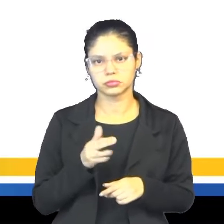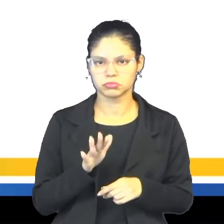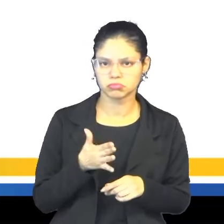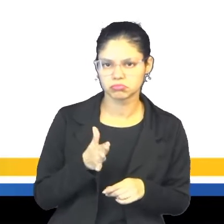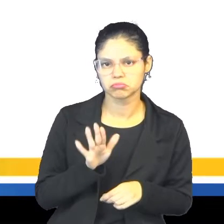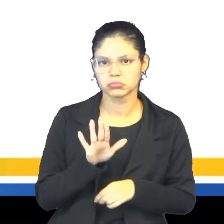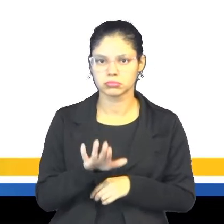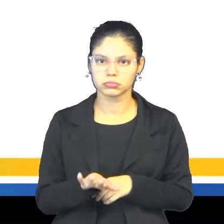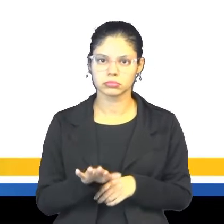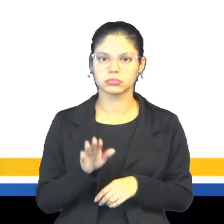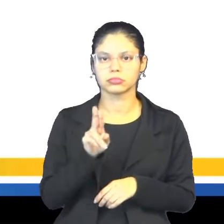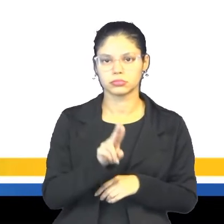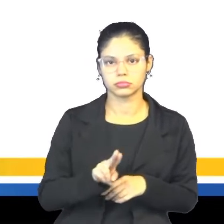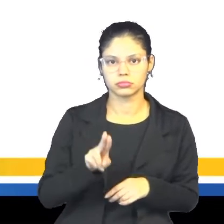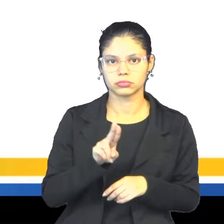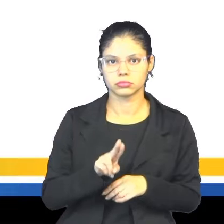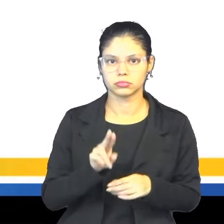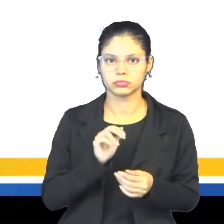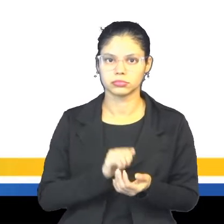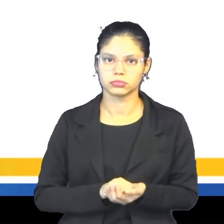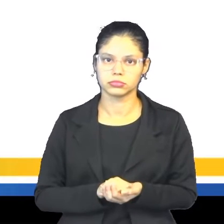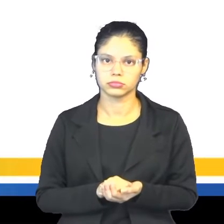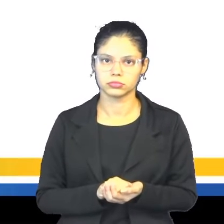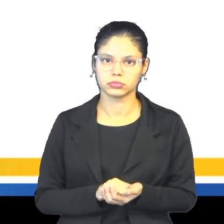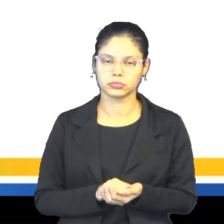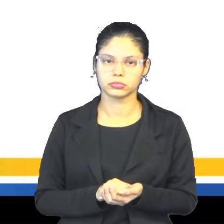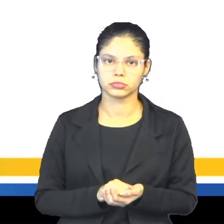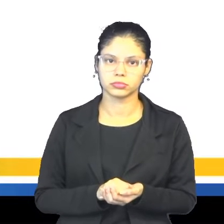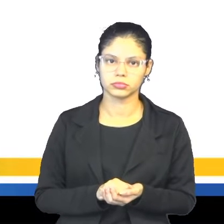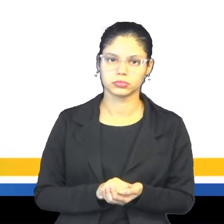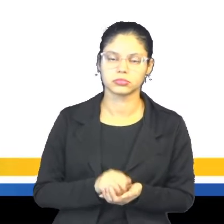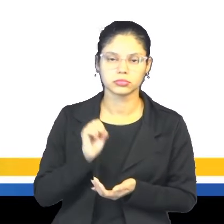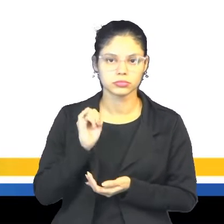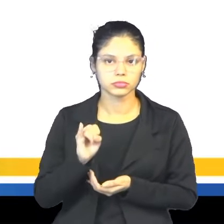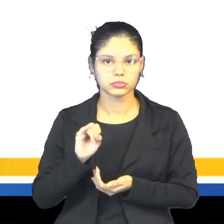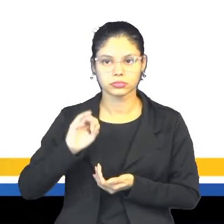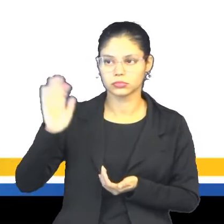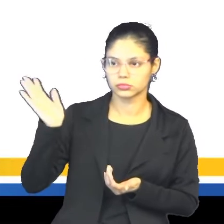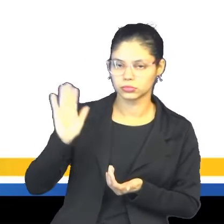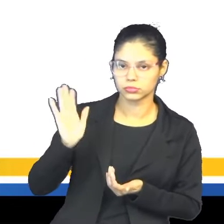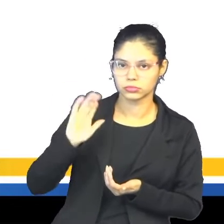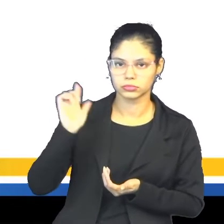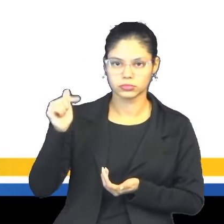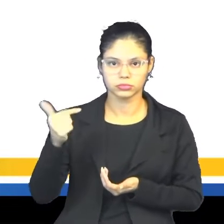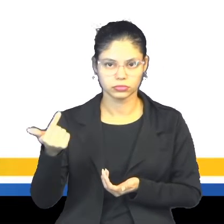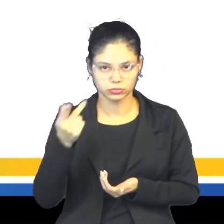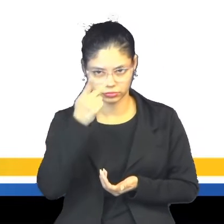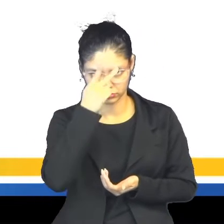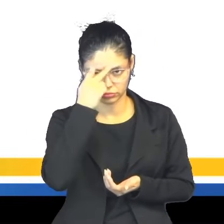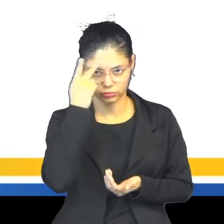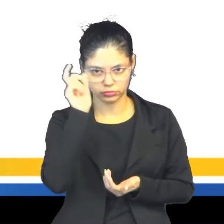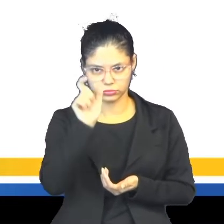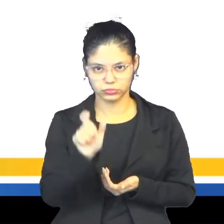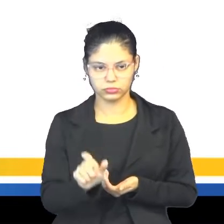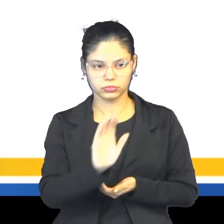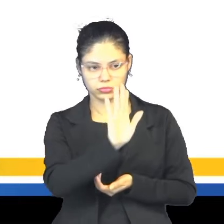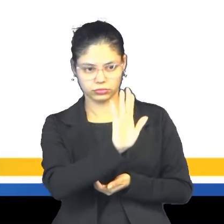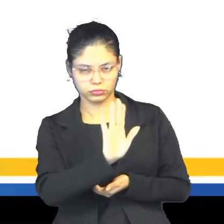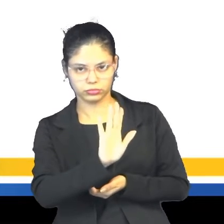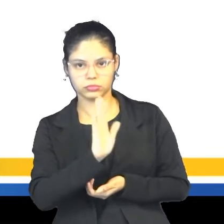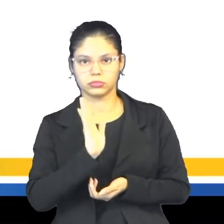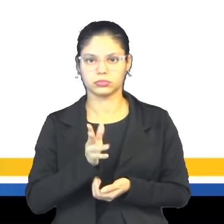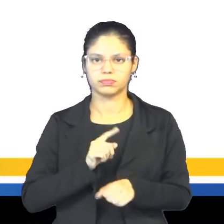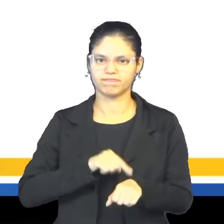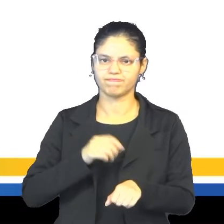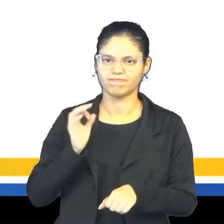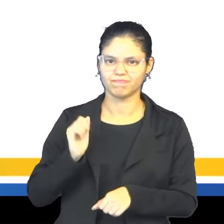da tarde, você vai utilizar in the evening. Se você está se despedindo, né, de alguém, já está